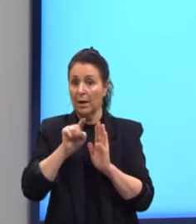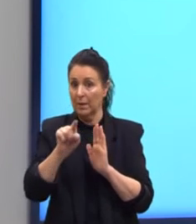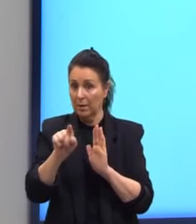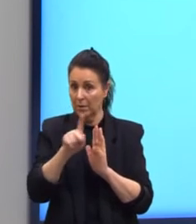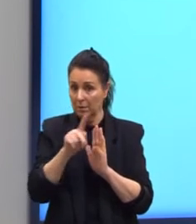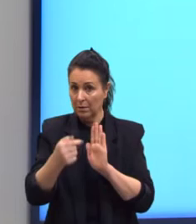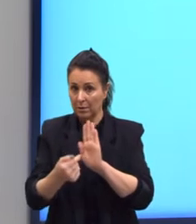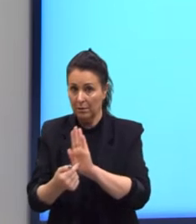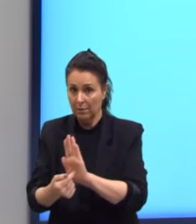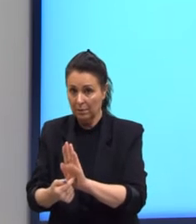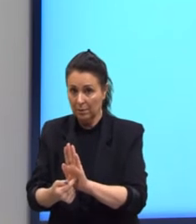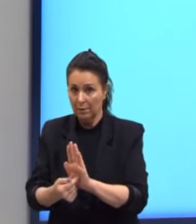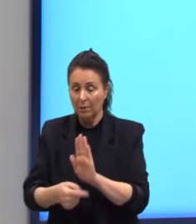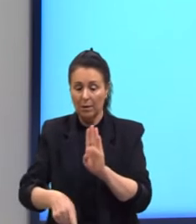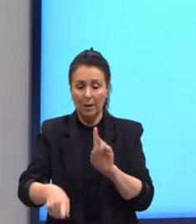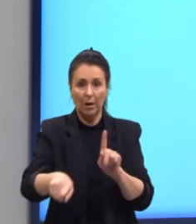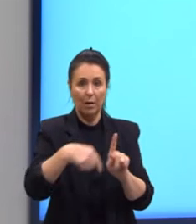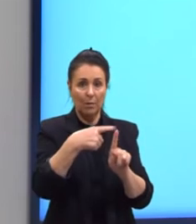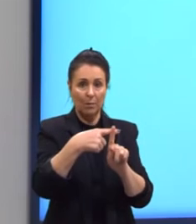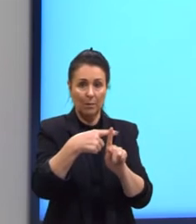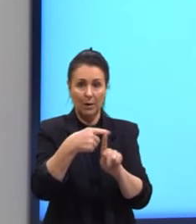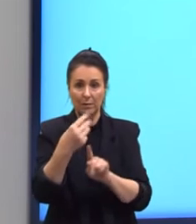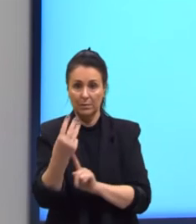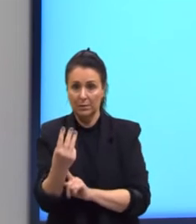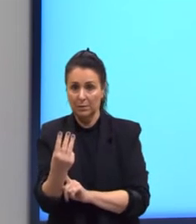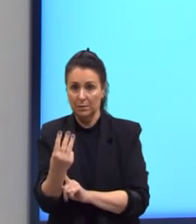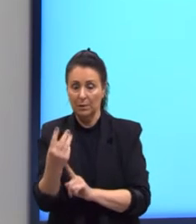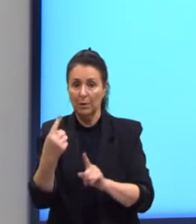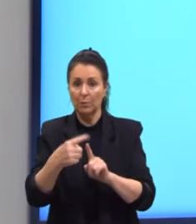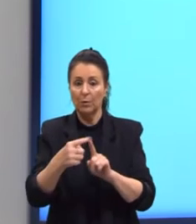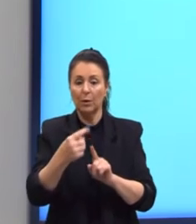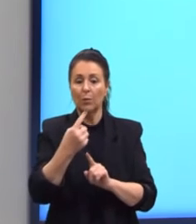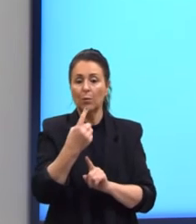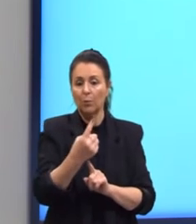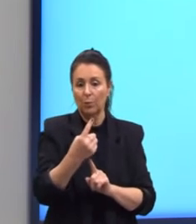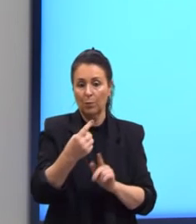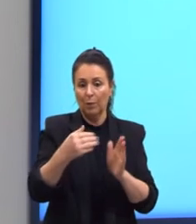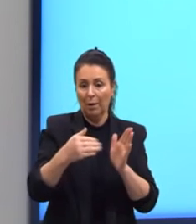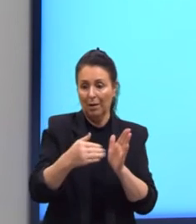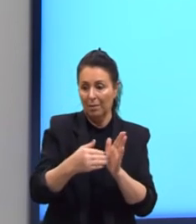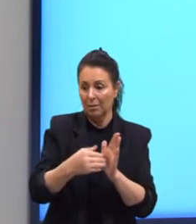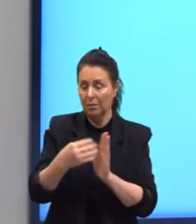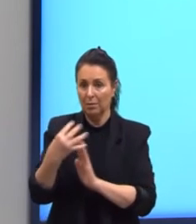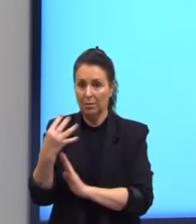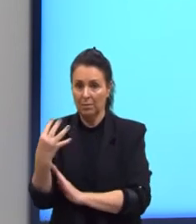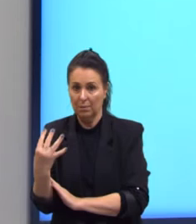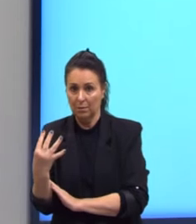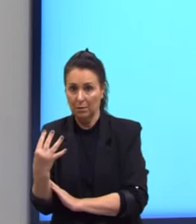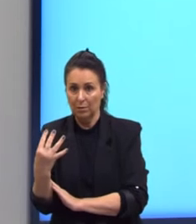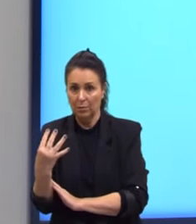seria o mais 3, porque para o 1 chegar no 4, nós adicionamos 3.